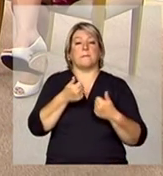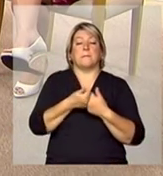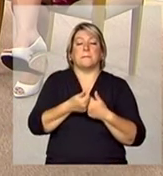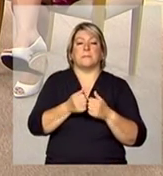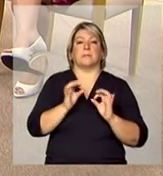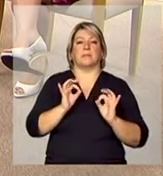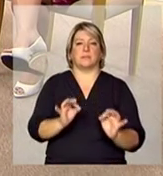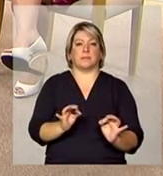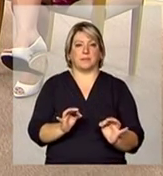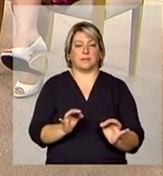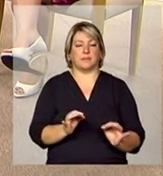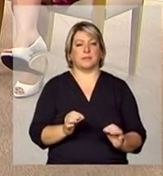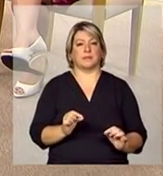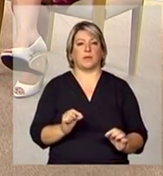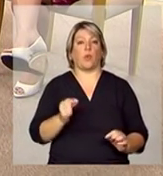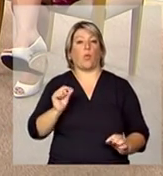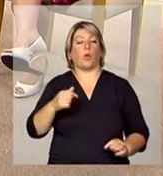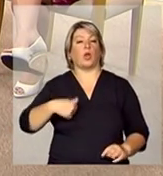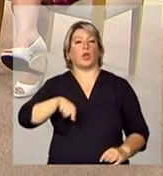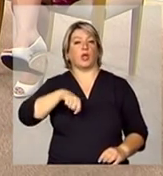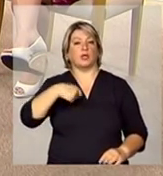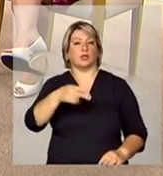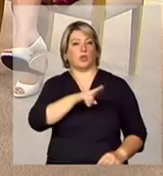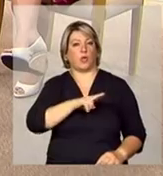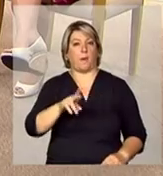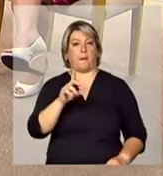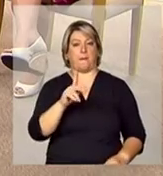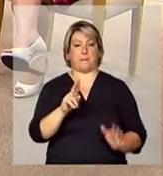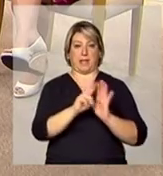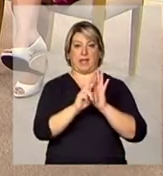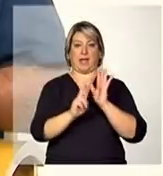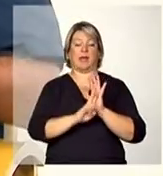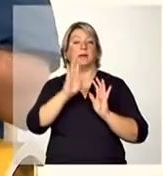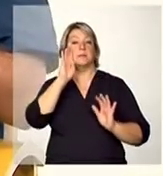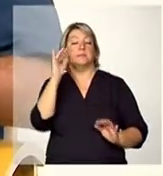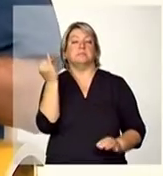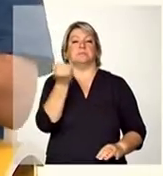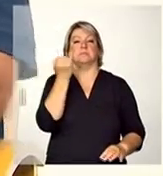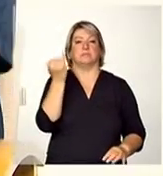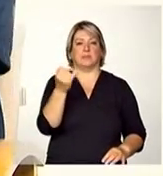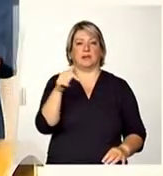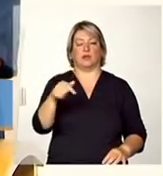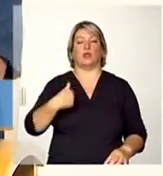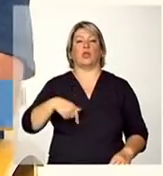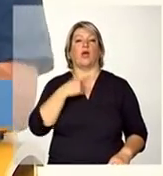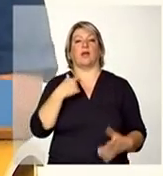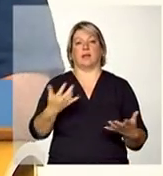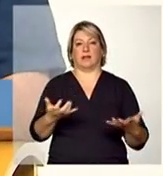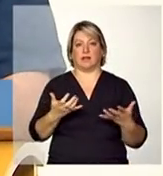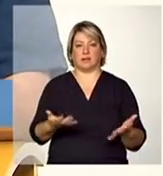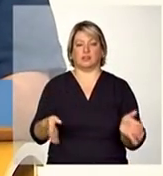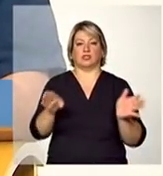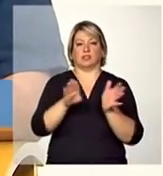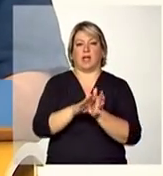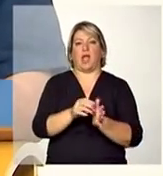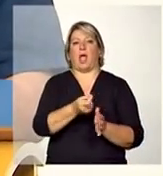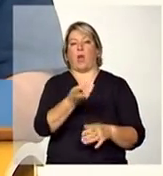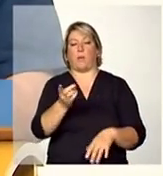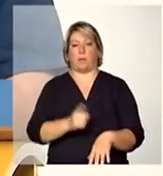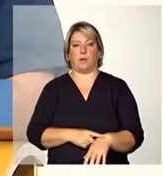a gente está chamando de um padrão ideal das residências inclusivas daquilo que a gente almeja chegar em algum momento